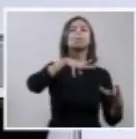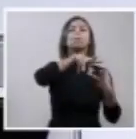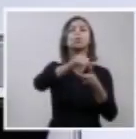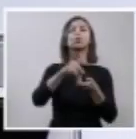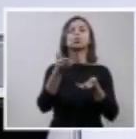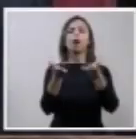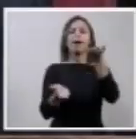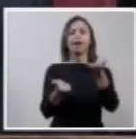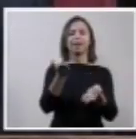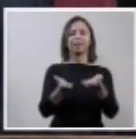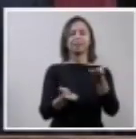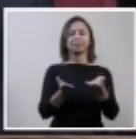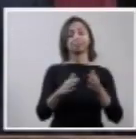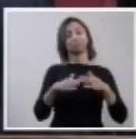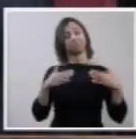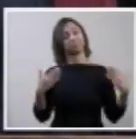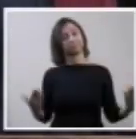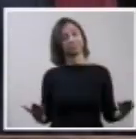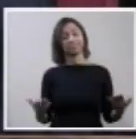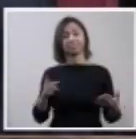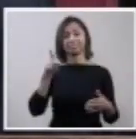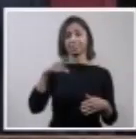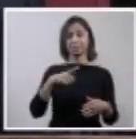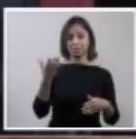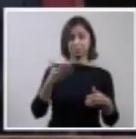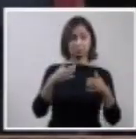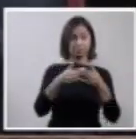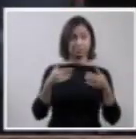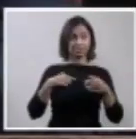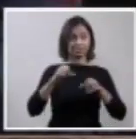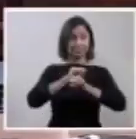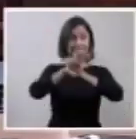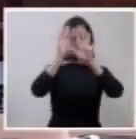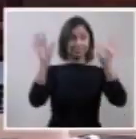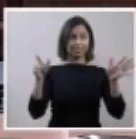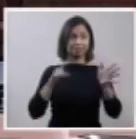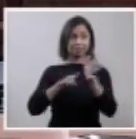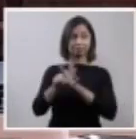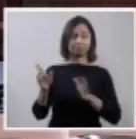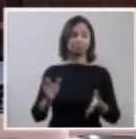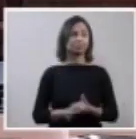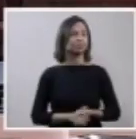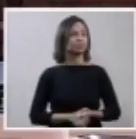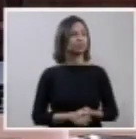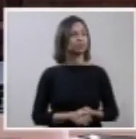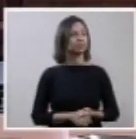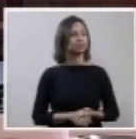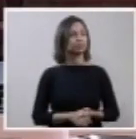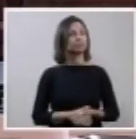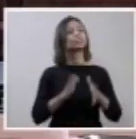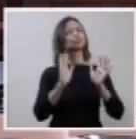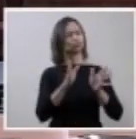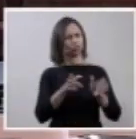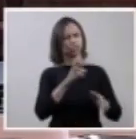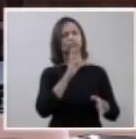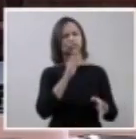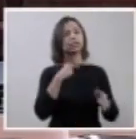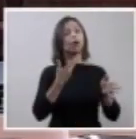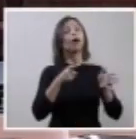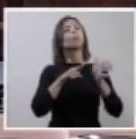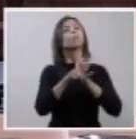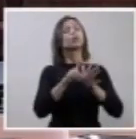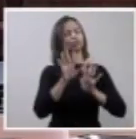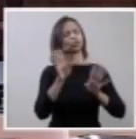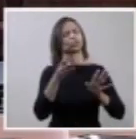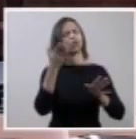veicular algum pedido de esclarecimento ao ministro. Uma pergunta que eu teria, na verdade, já foi respondida pelo eminente ministro,